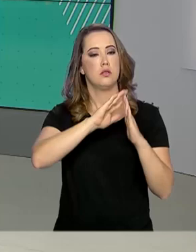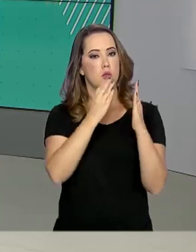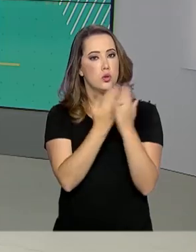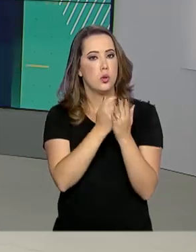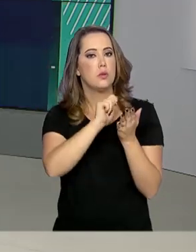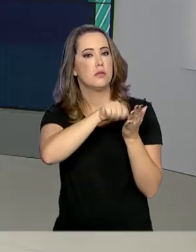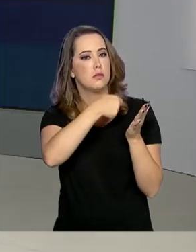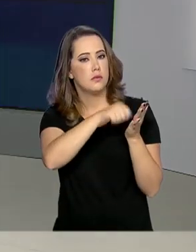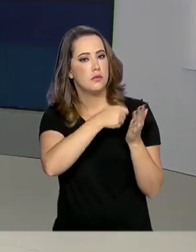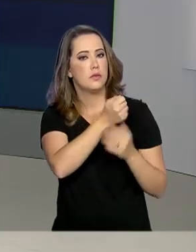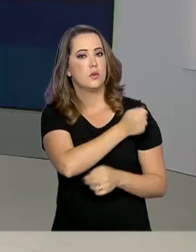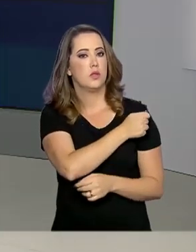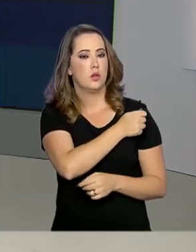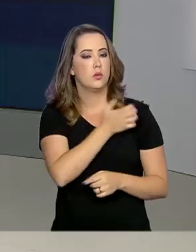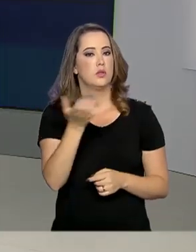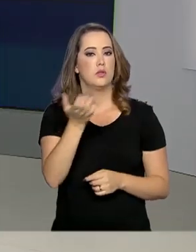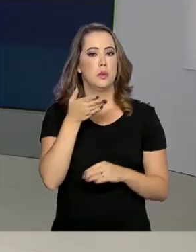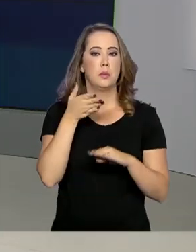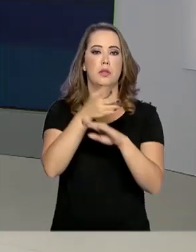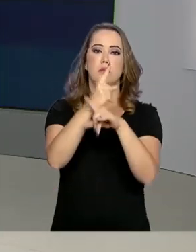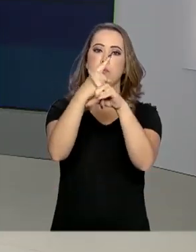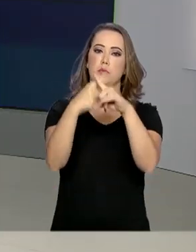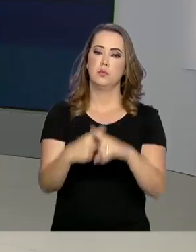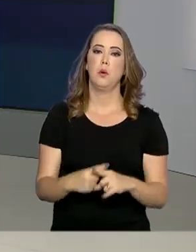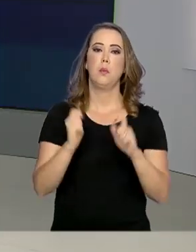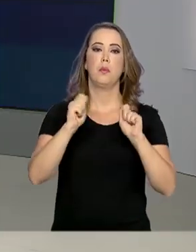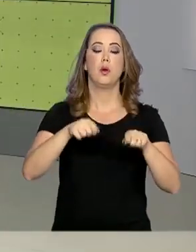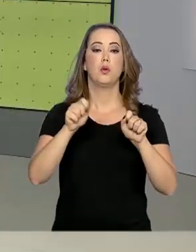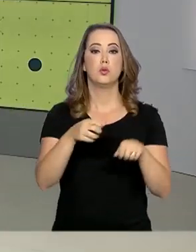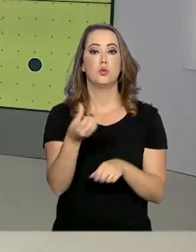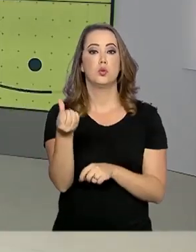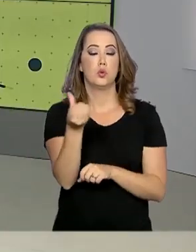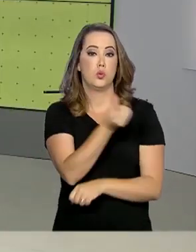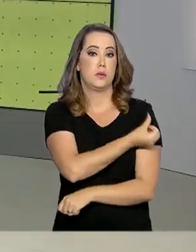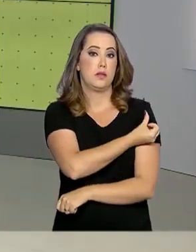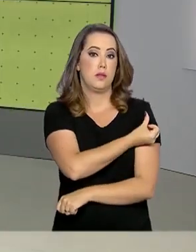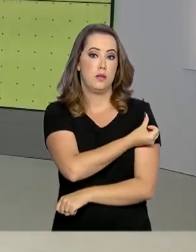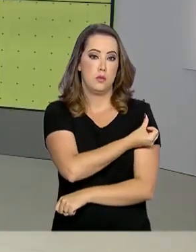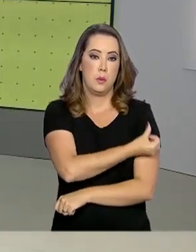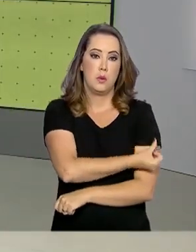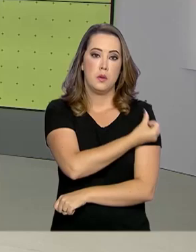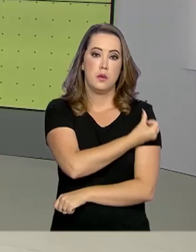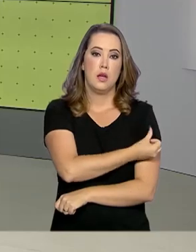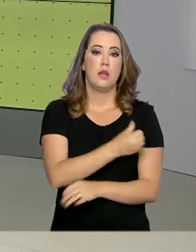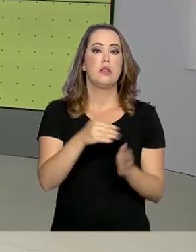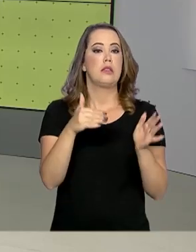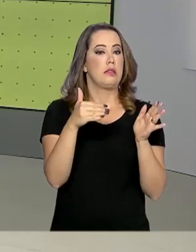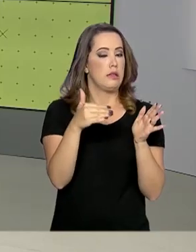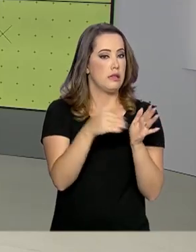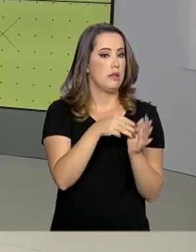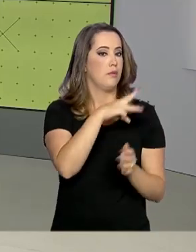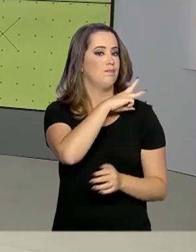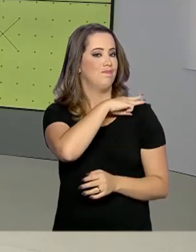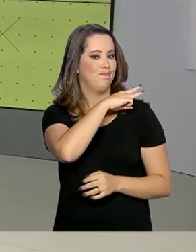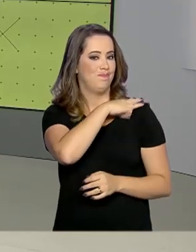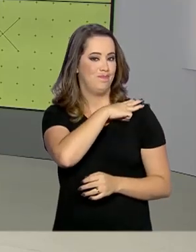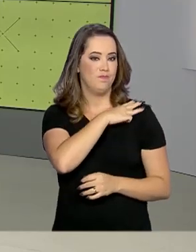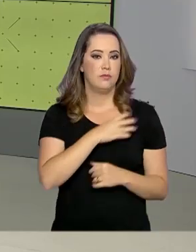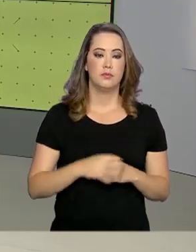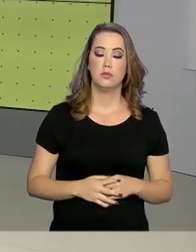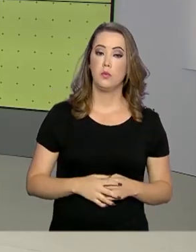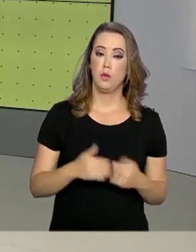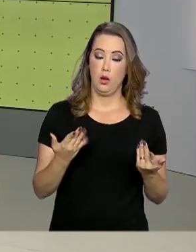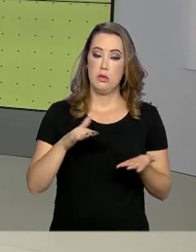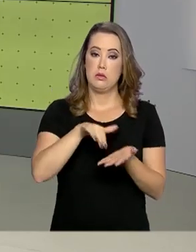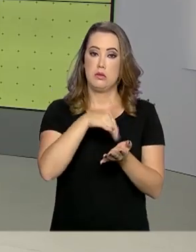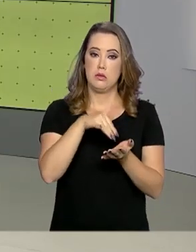interessados na competição. Podem participar estudantes do 6º ano do Ensino Fundamental à 3ª série do Ensino Médio.